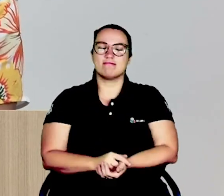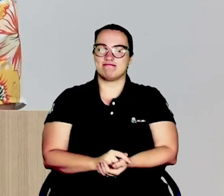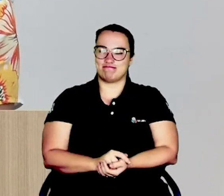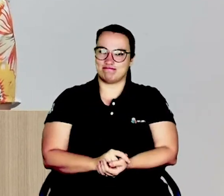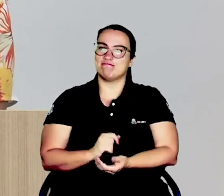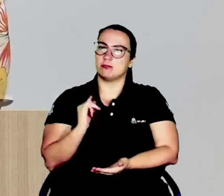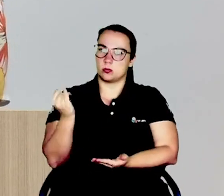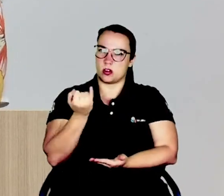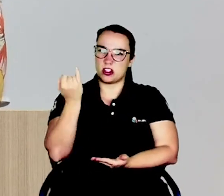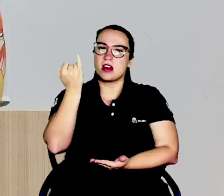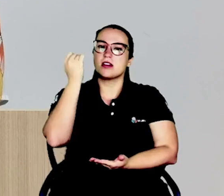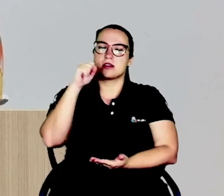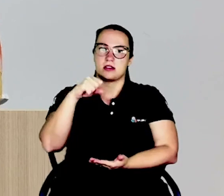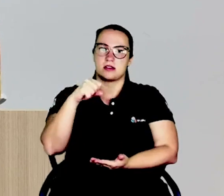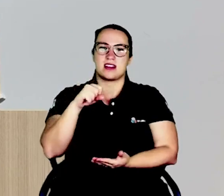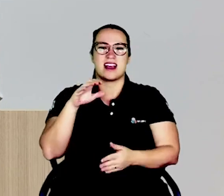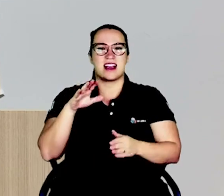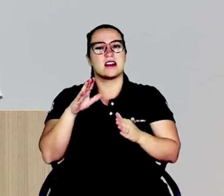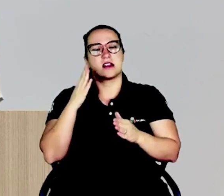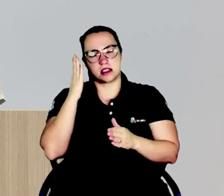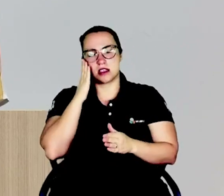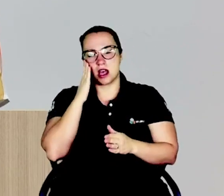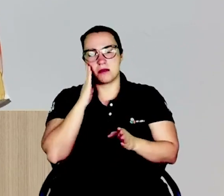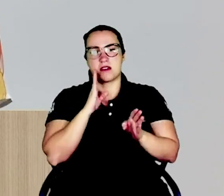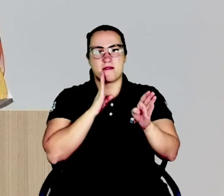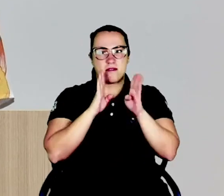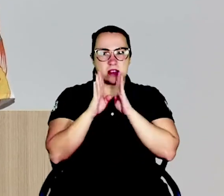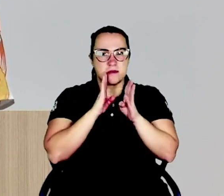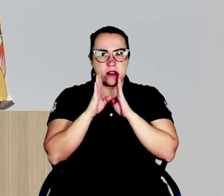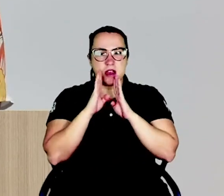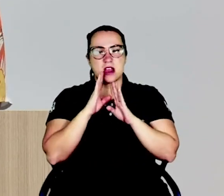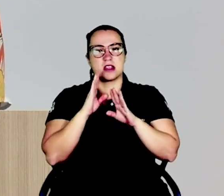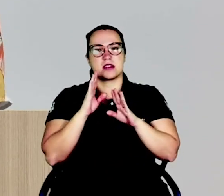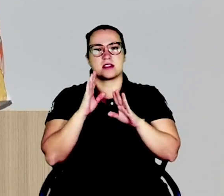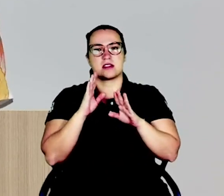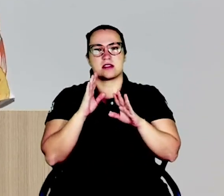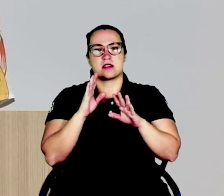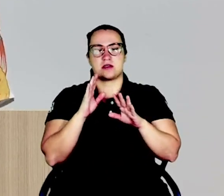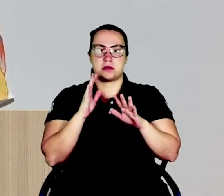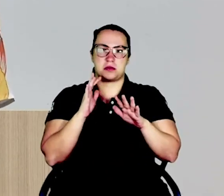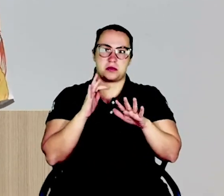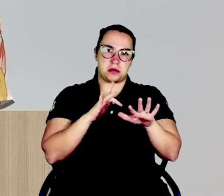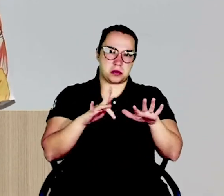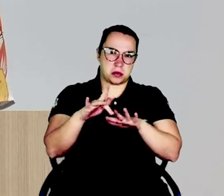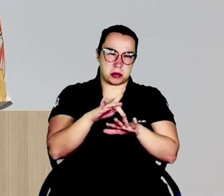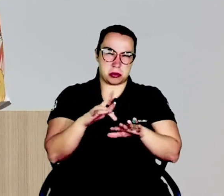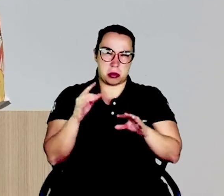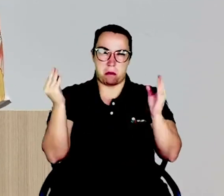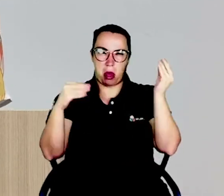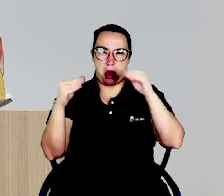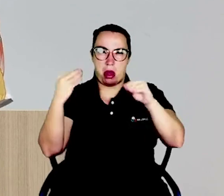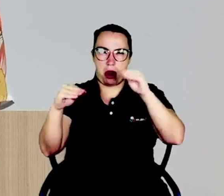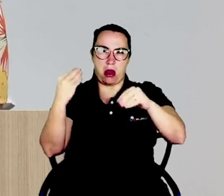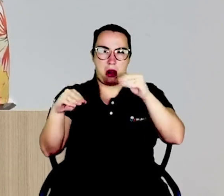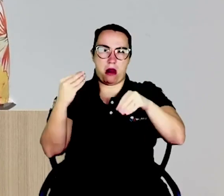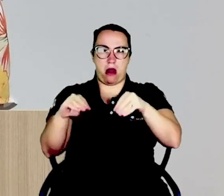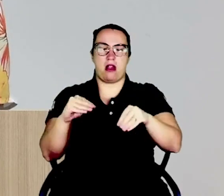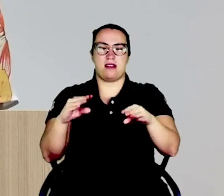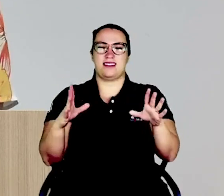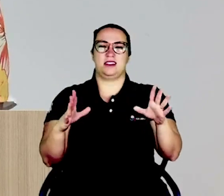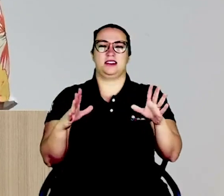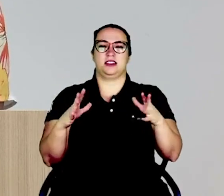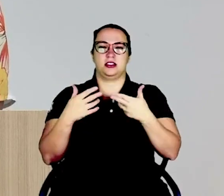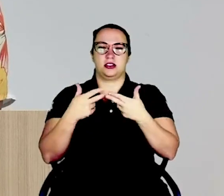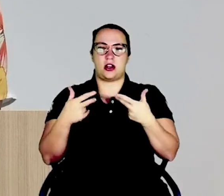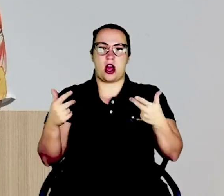às vezes, os nossos Facebooks e redes sociais são bombardeados de coisas e questionamentos e colocam o